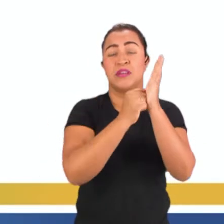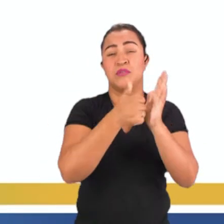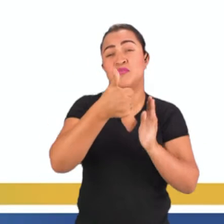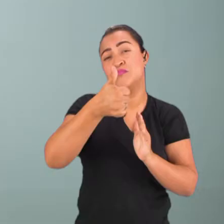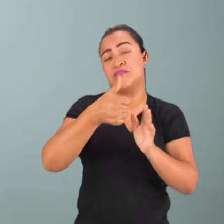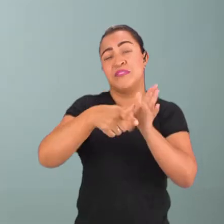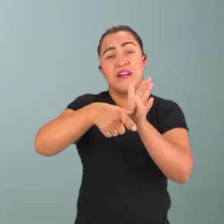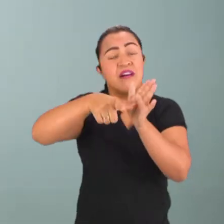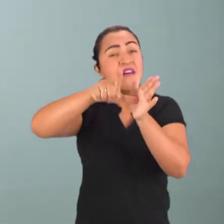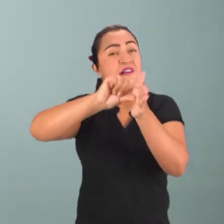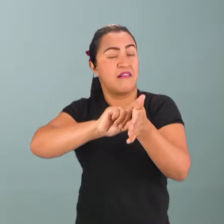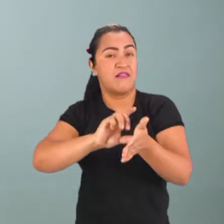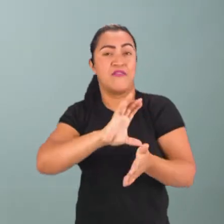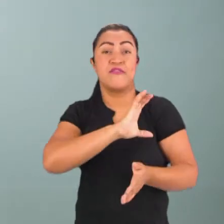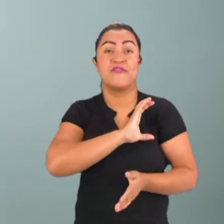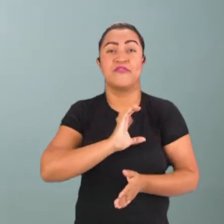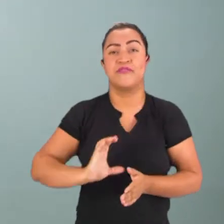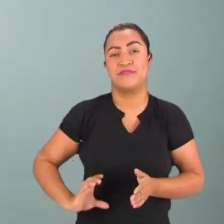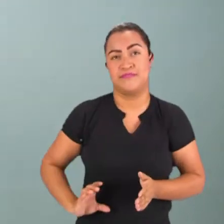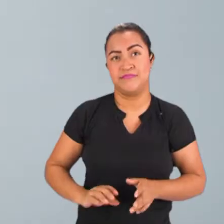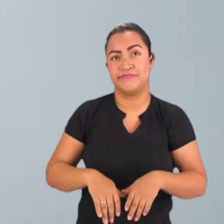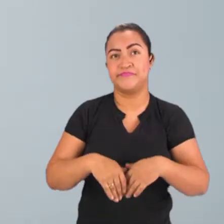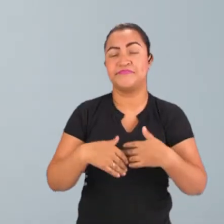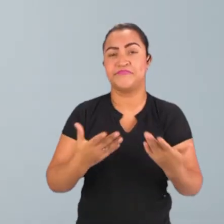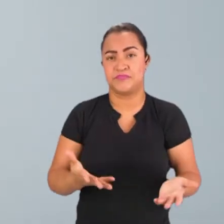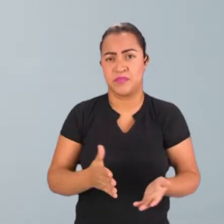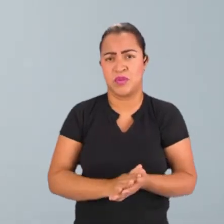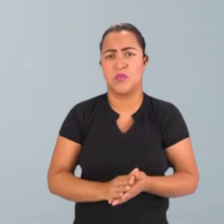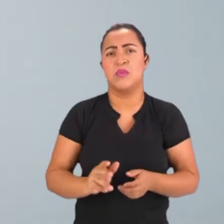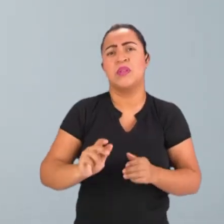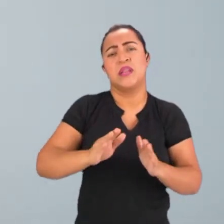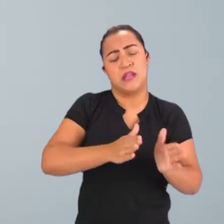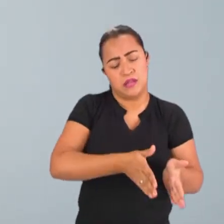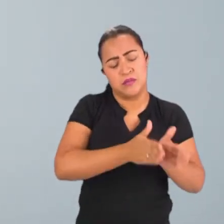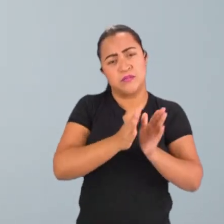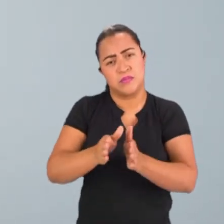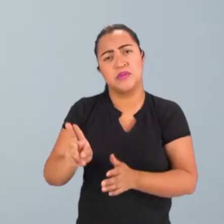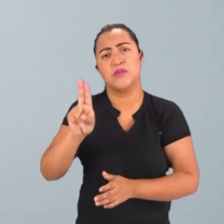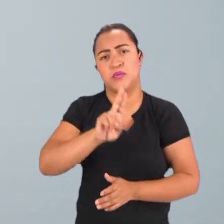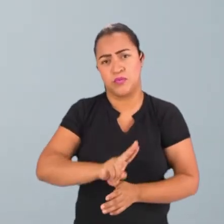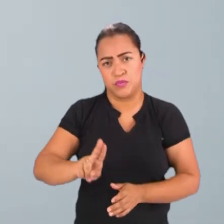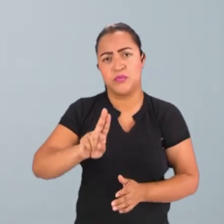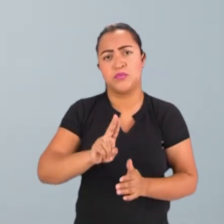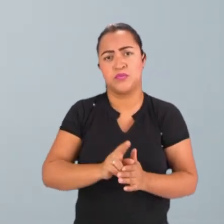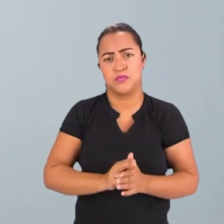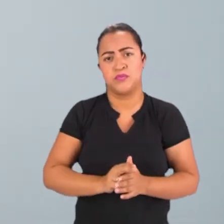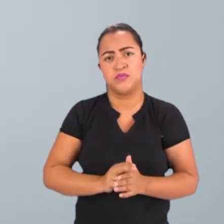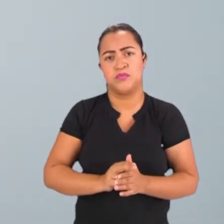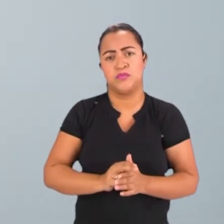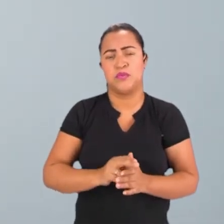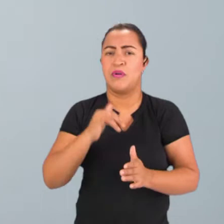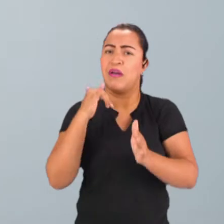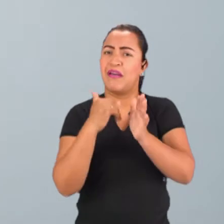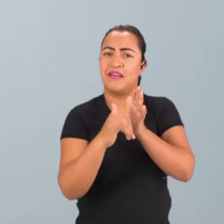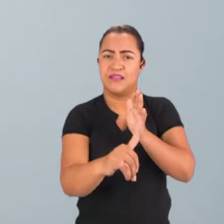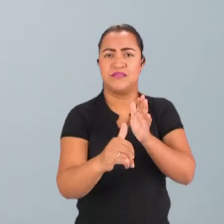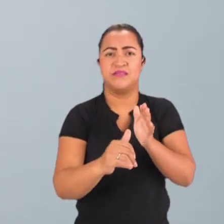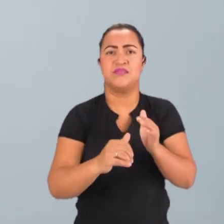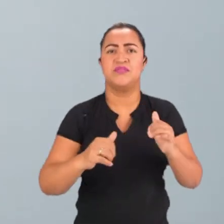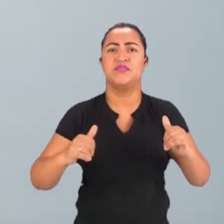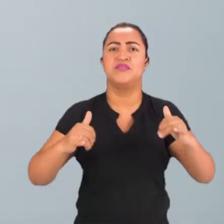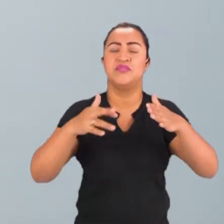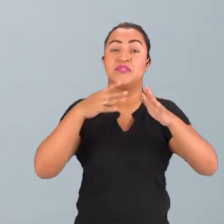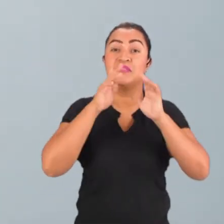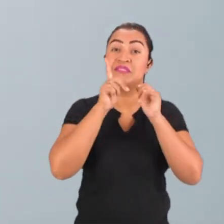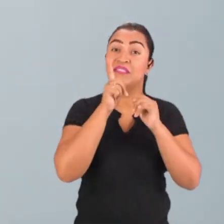esse processo que eu uso a energia hidráulica para produzir essa energia mecânica, então